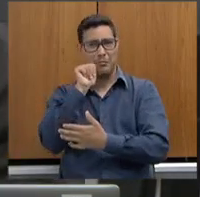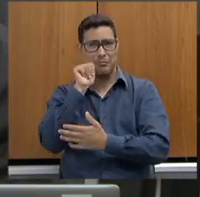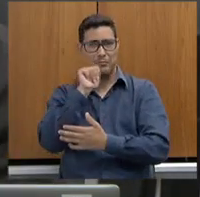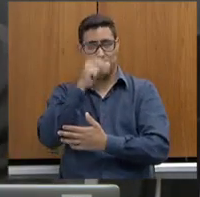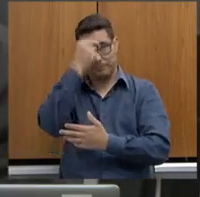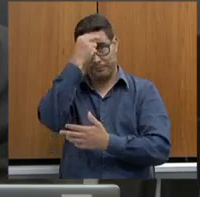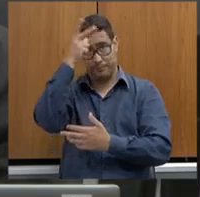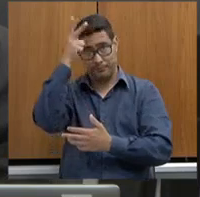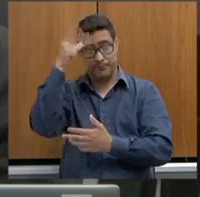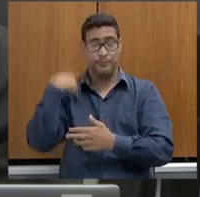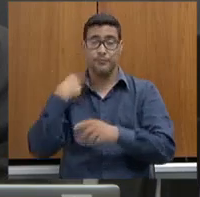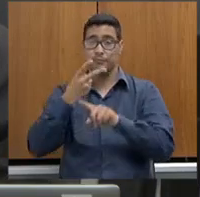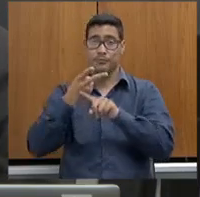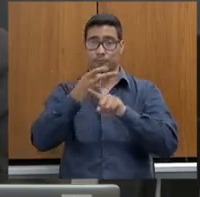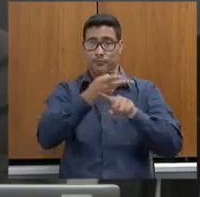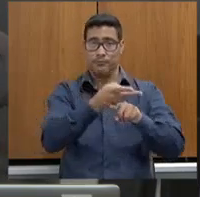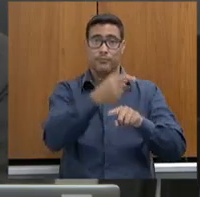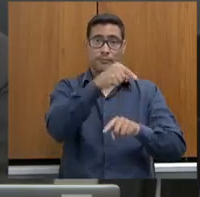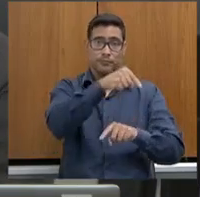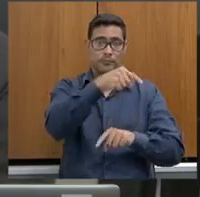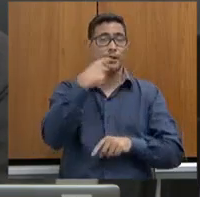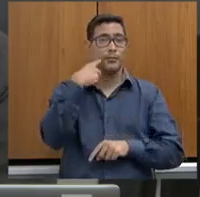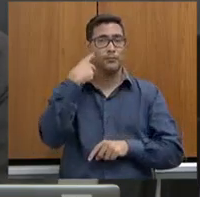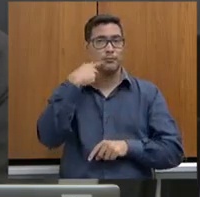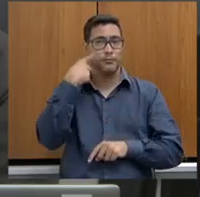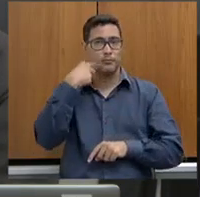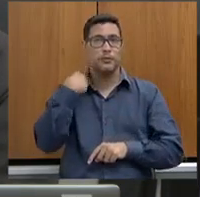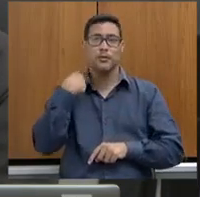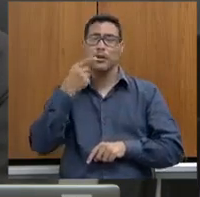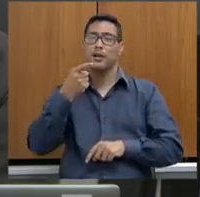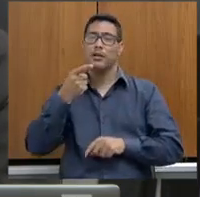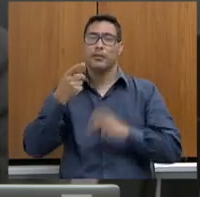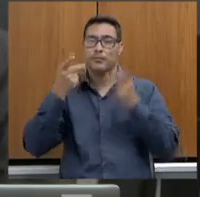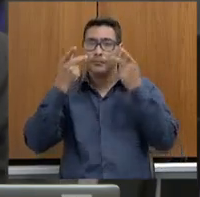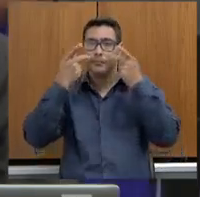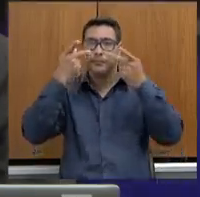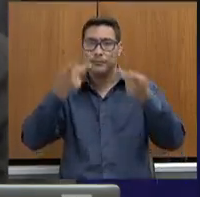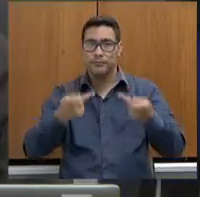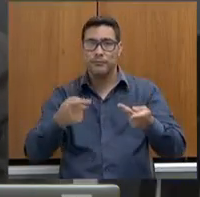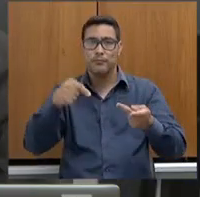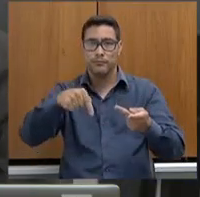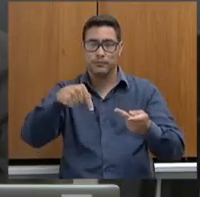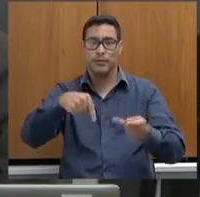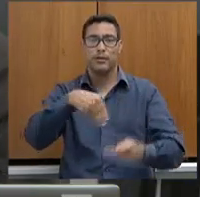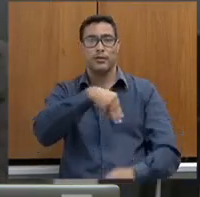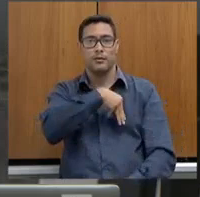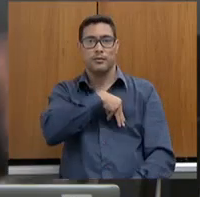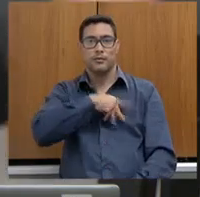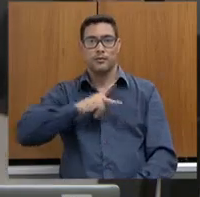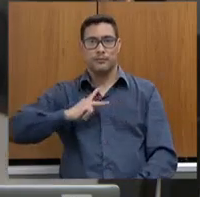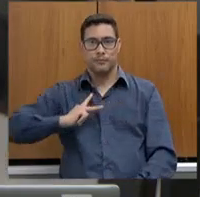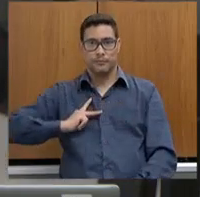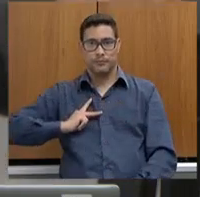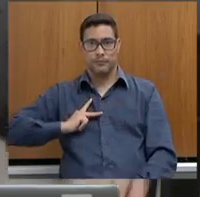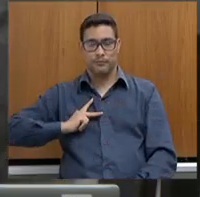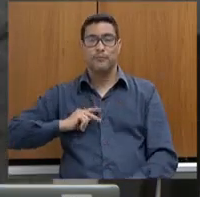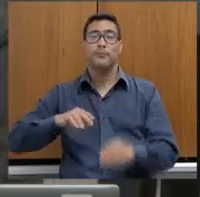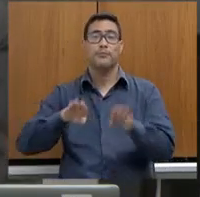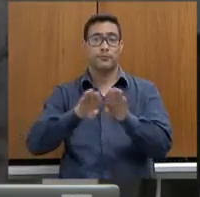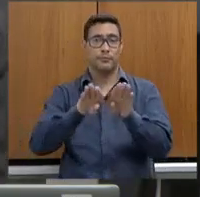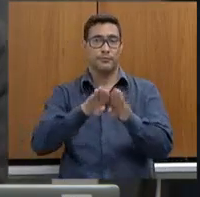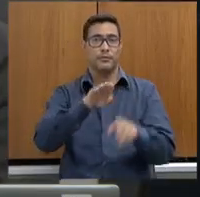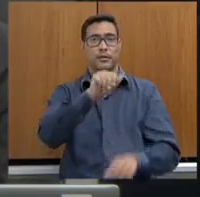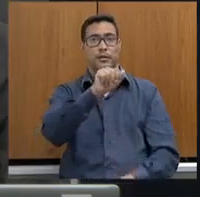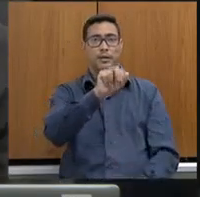um dia procurou o deputado e os dois foram lá na sede do Ministério Público. Arnaldo também tem experiências